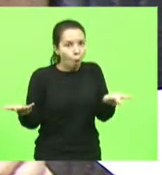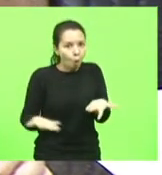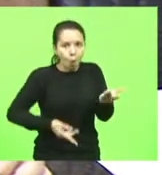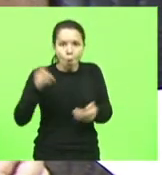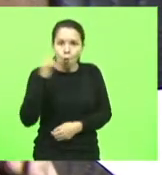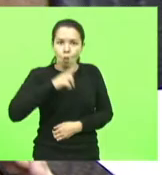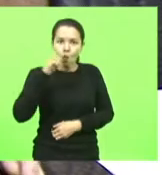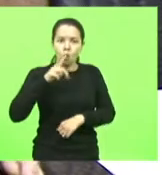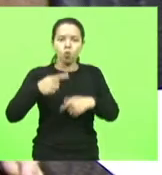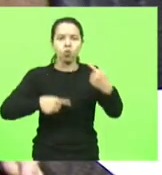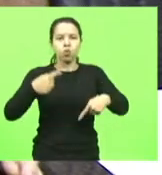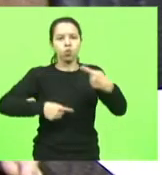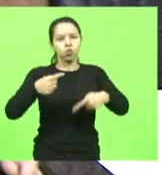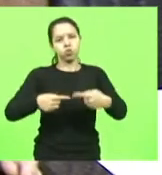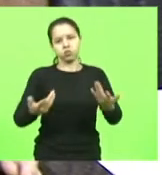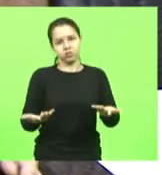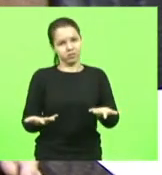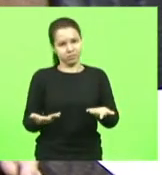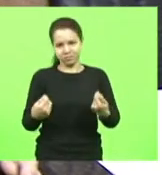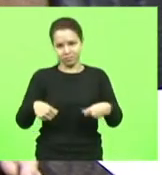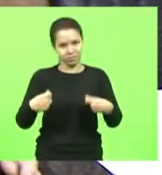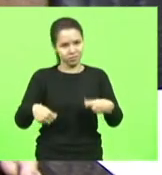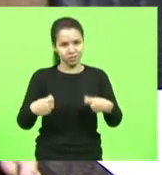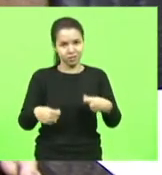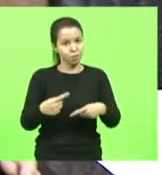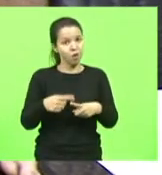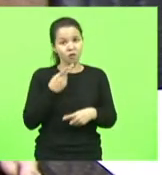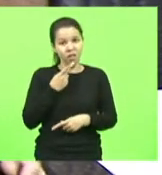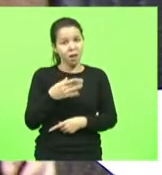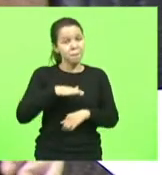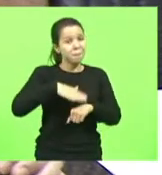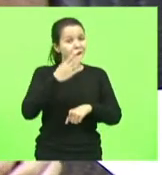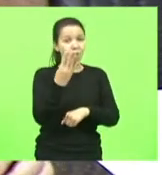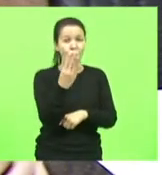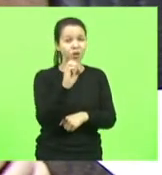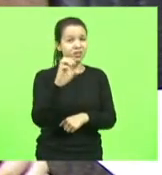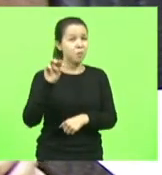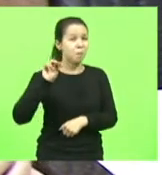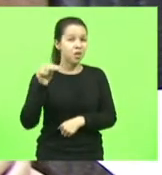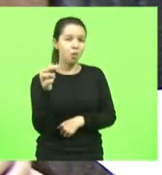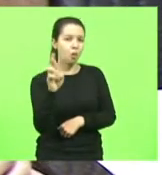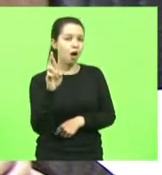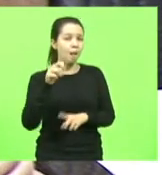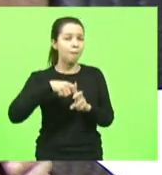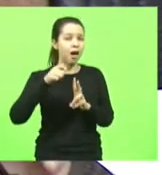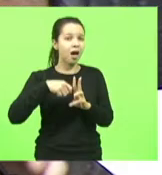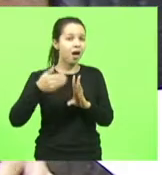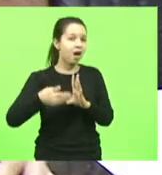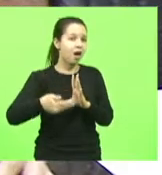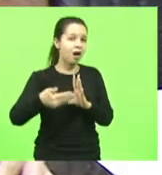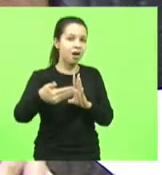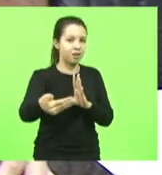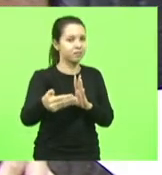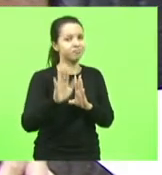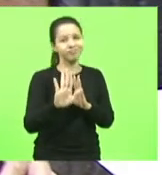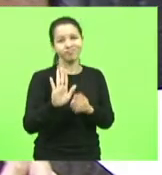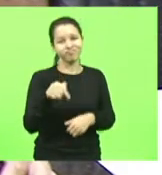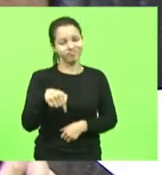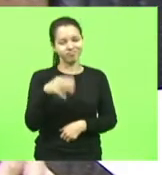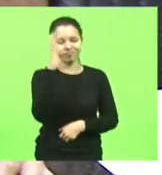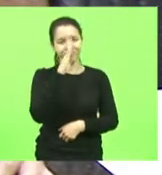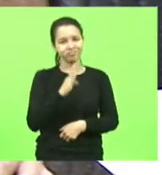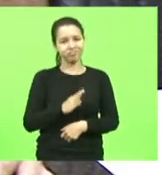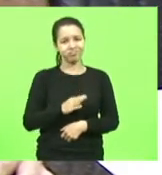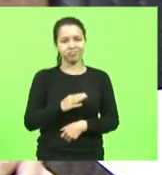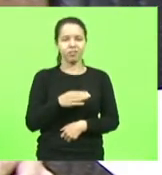Porque, como eu falei, são mais de 400 milhões de reais por mês. Mas o Brasil é esse país que vive